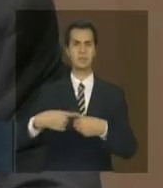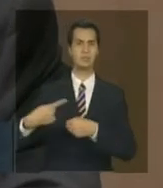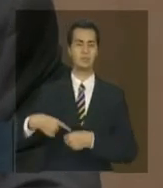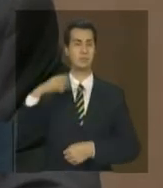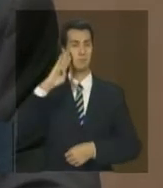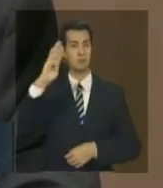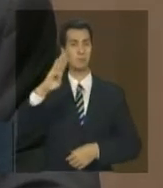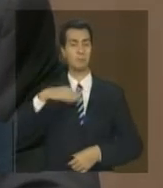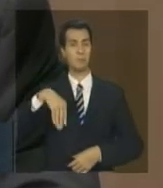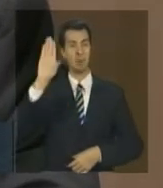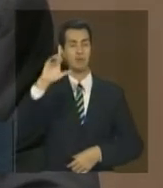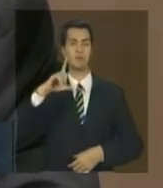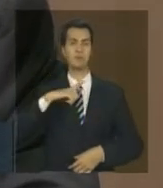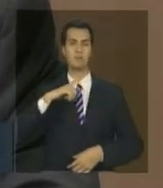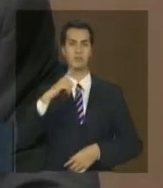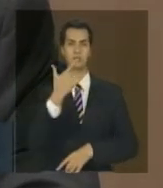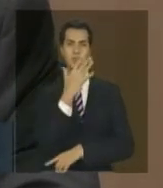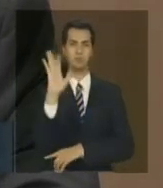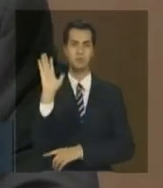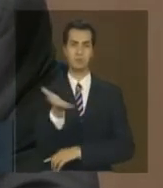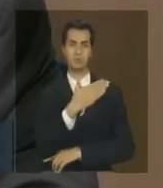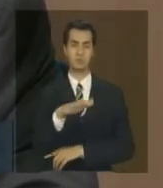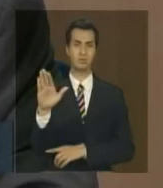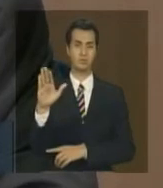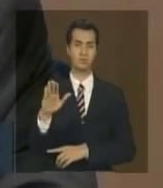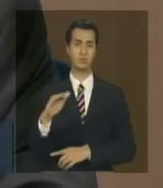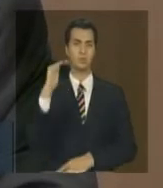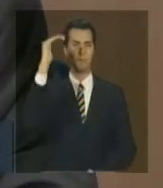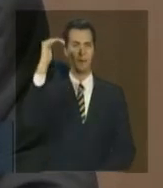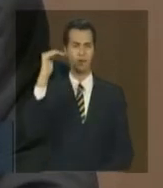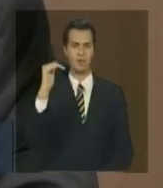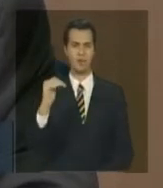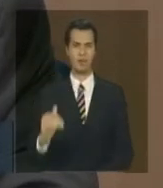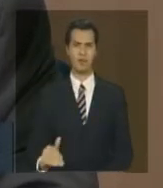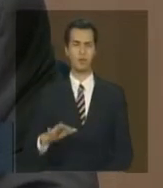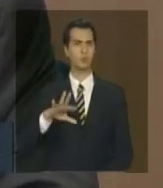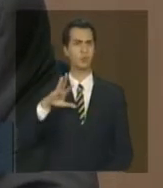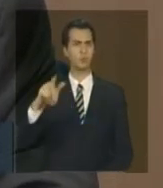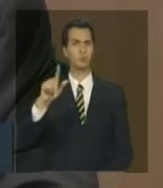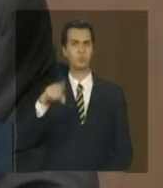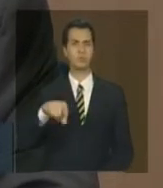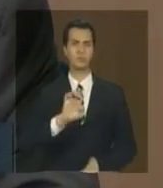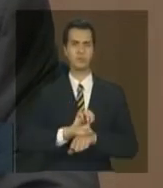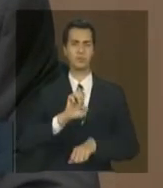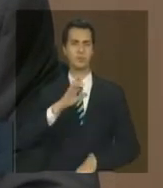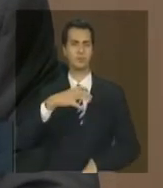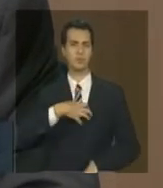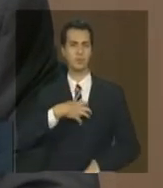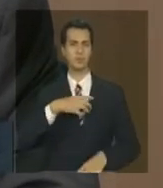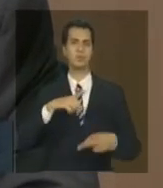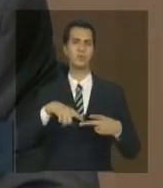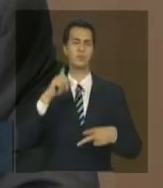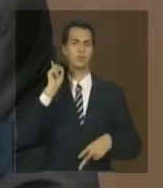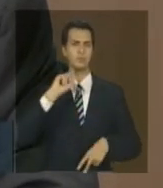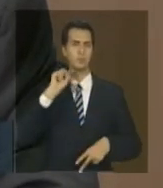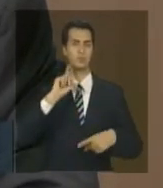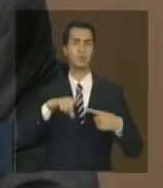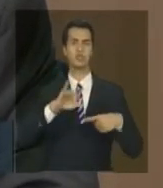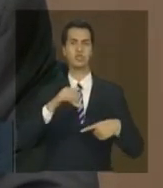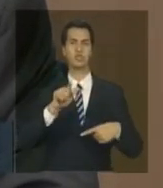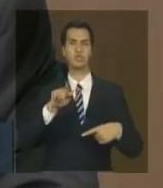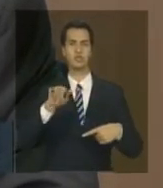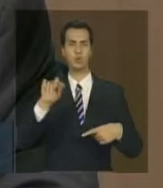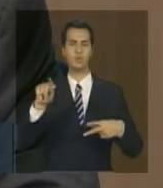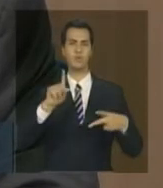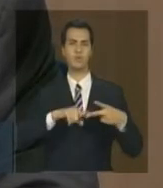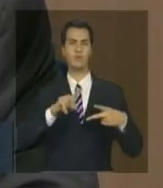desmatamento que estão aí nessa tabela em destaque são todos de Minas Gerais e Bahia está certo então Jequetinhonha Vitória